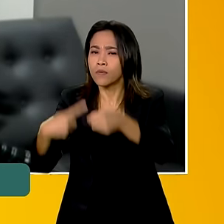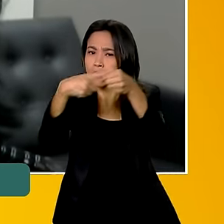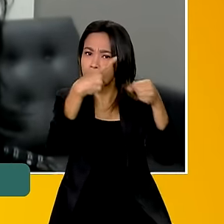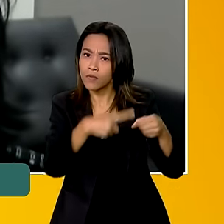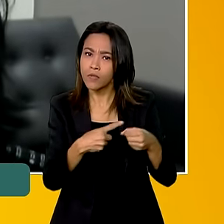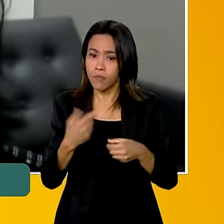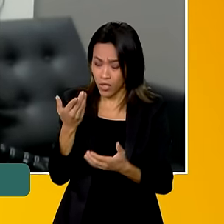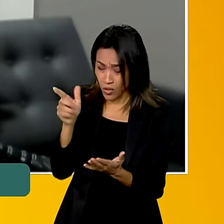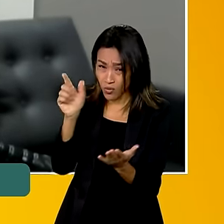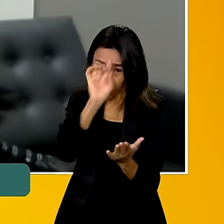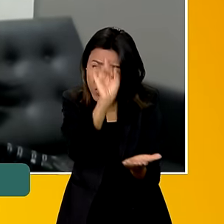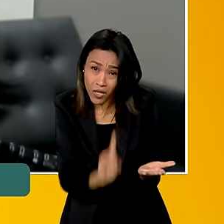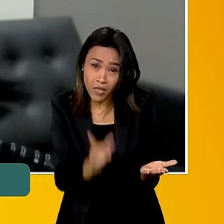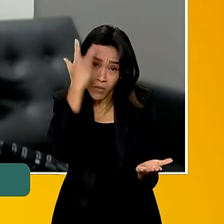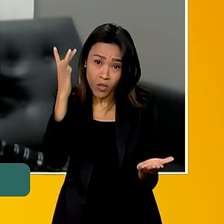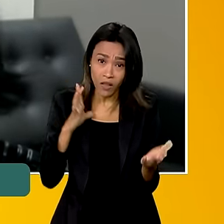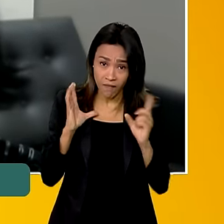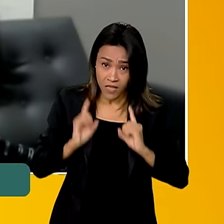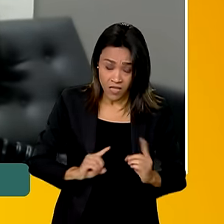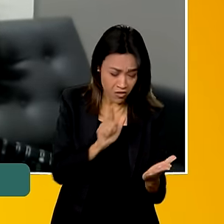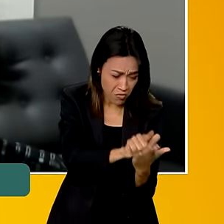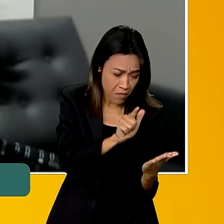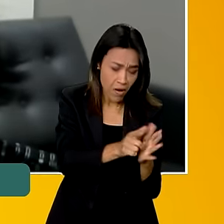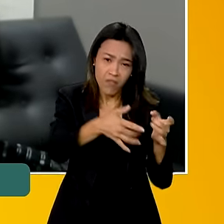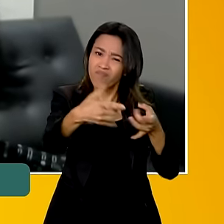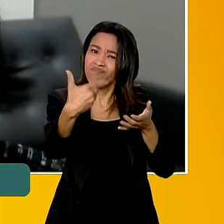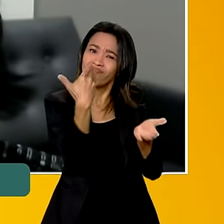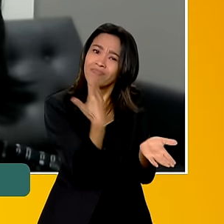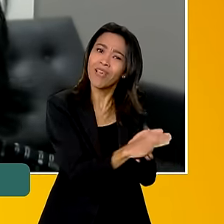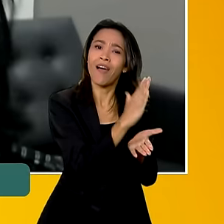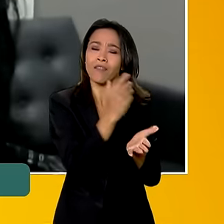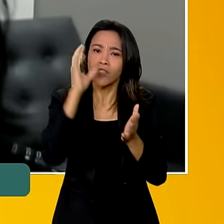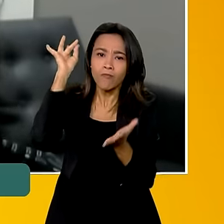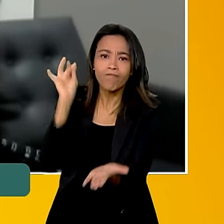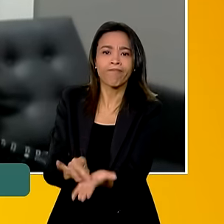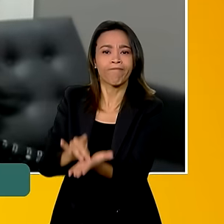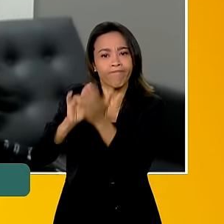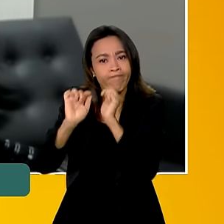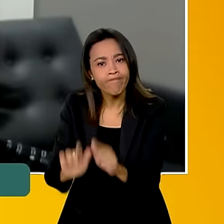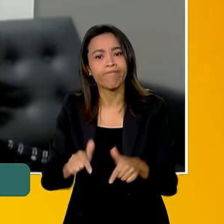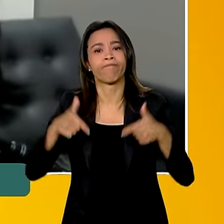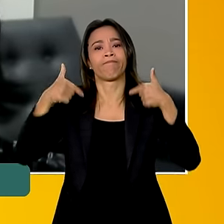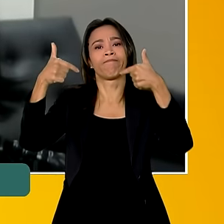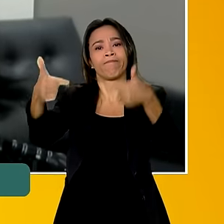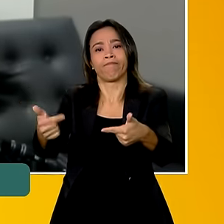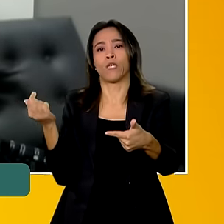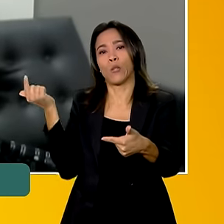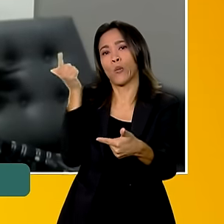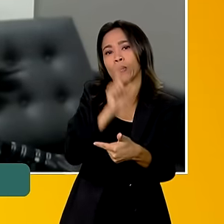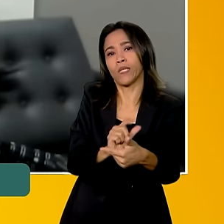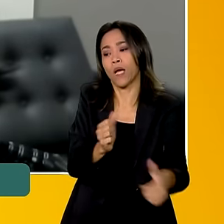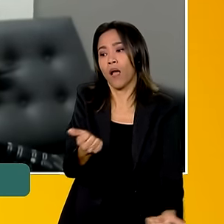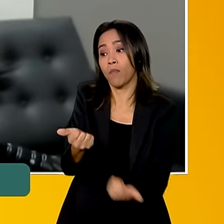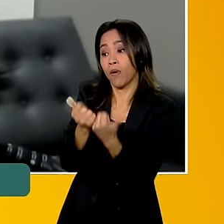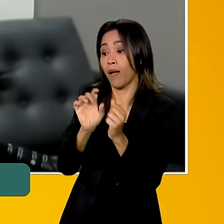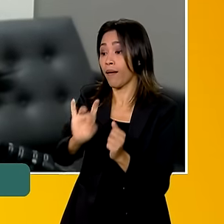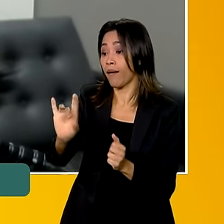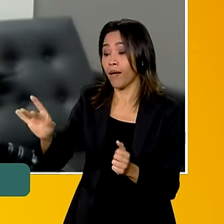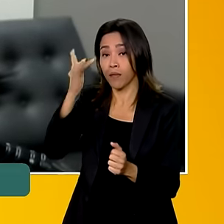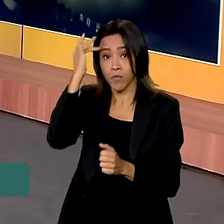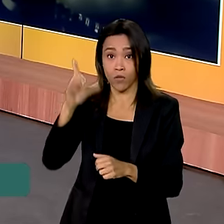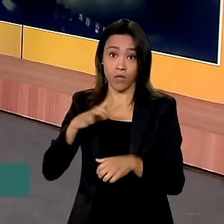direitos saiam do papel e cheguem no cotidiano de cada trabalhador e cada pessoa com deficiência em todo o nosso país.